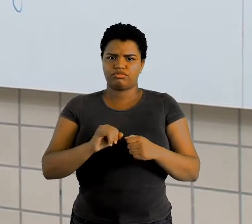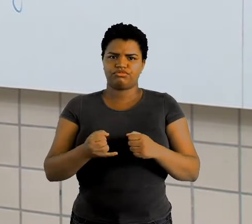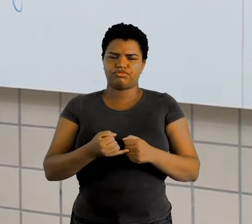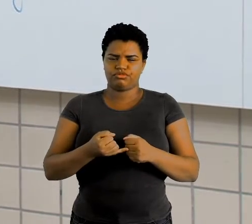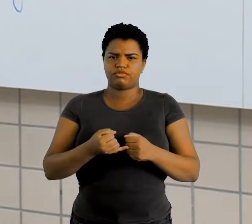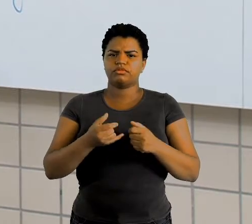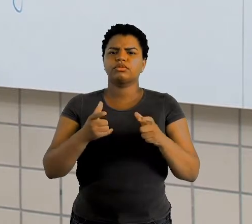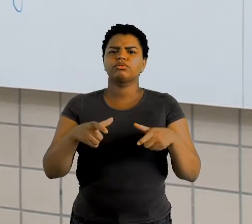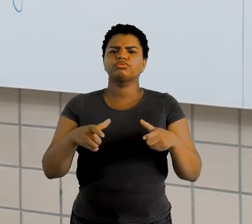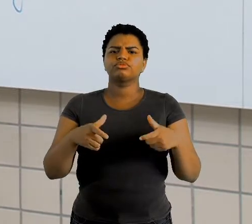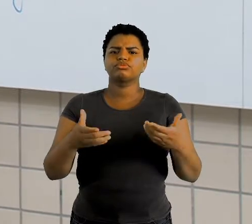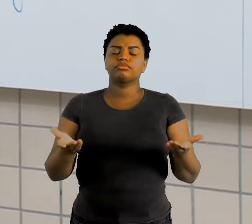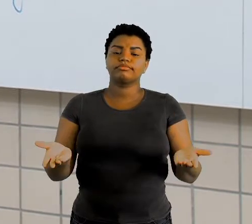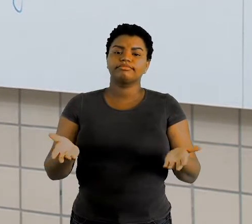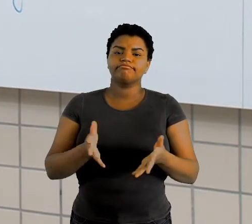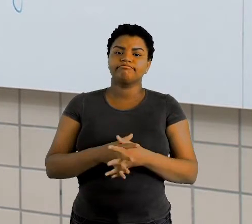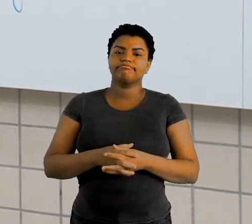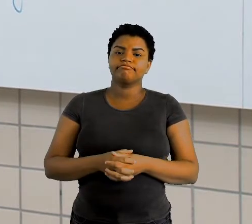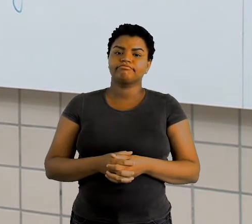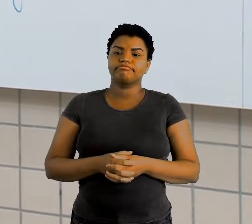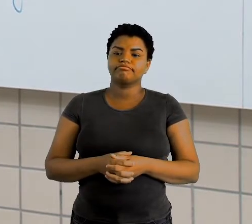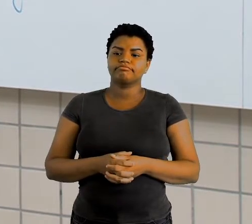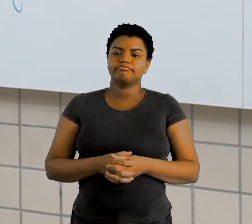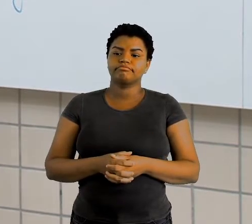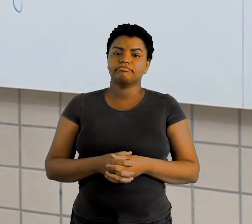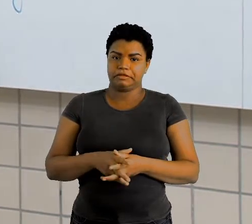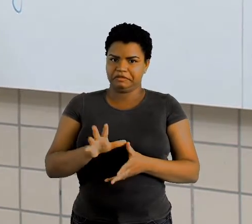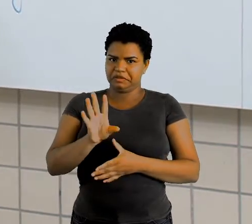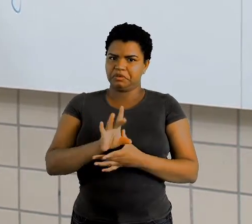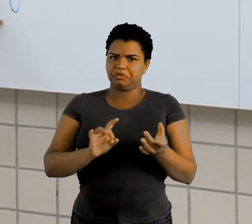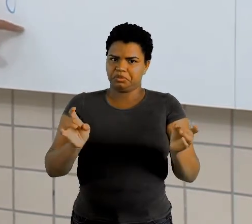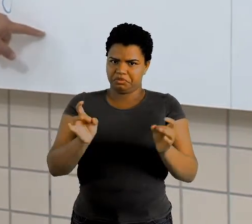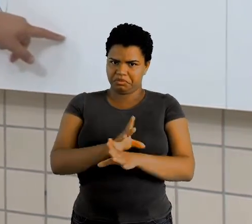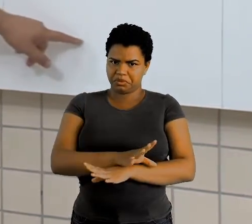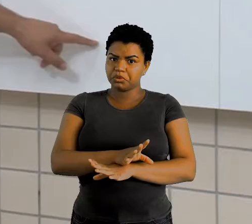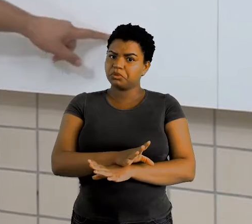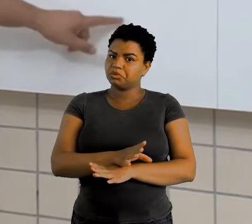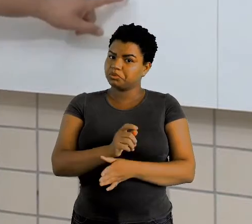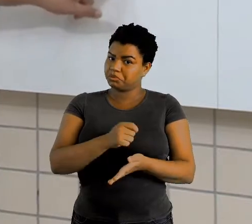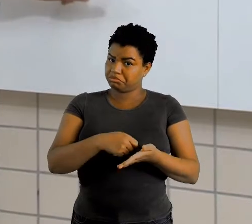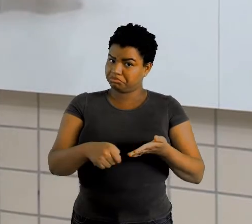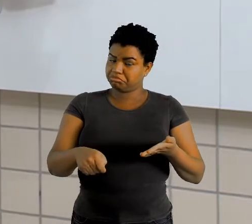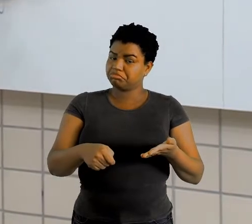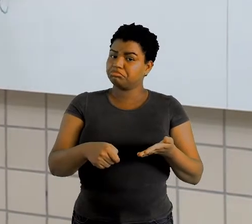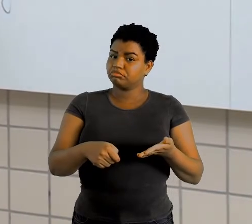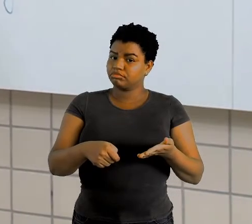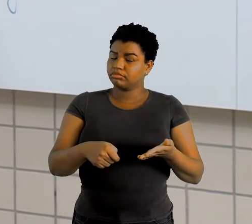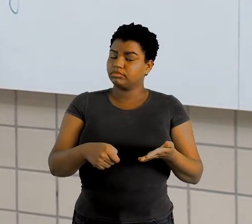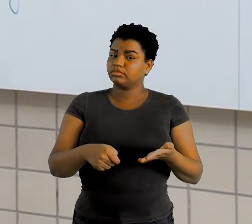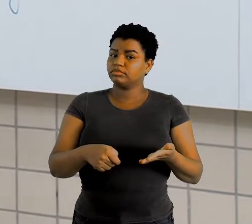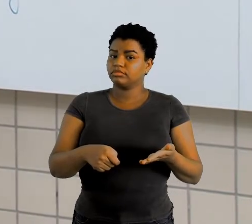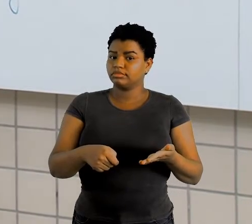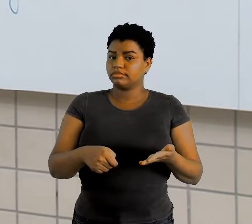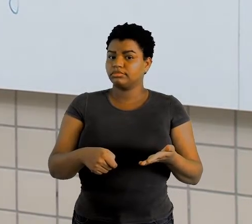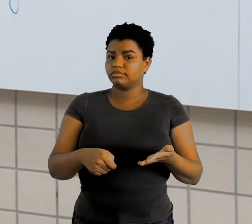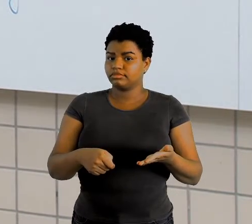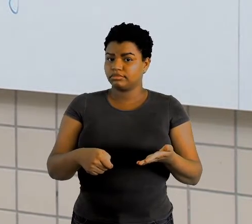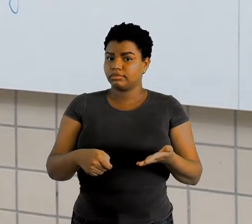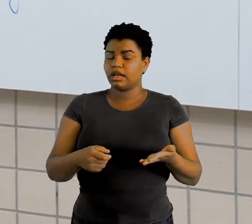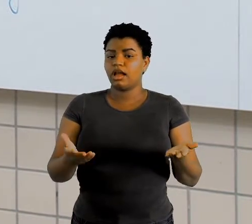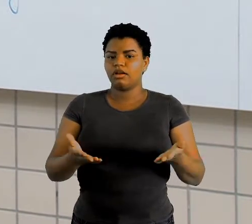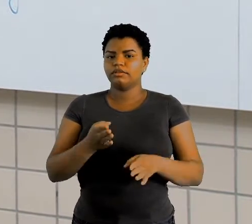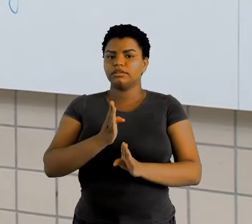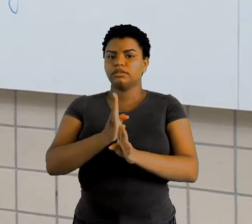Aonde que está? você terminou de copiar aí no seu caderno. Agora, você vai identificar